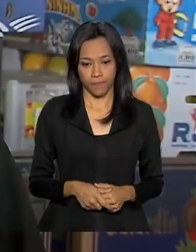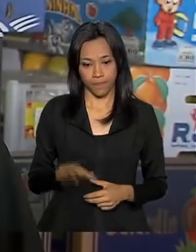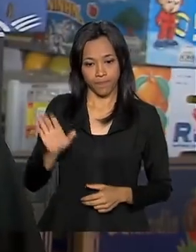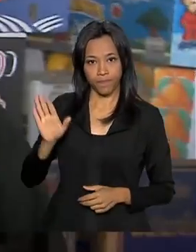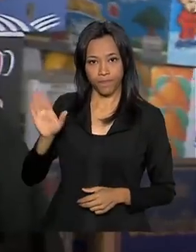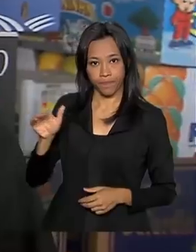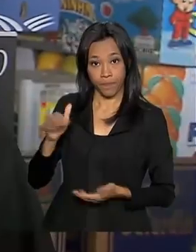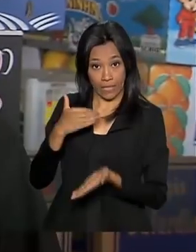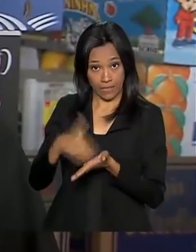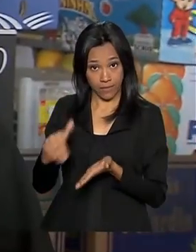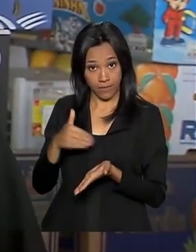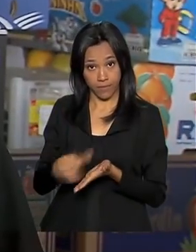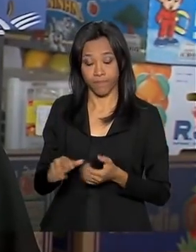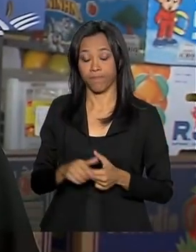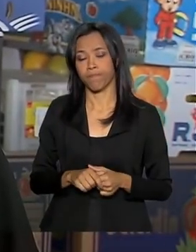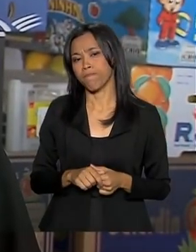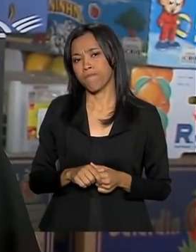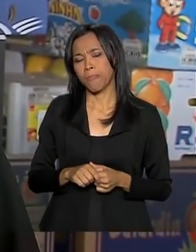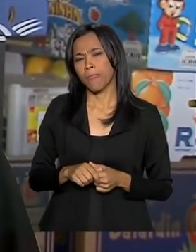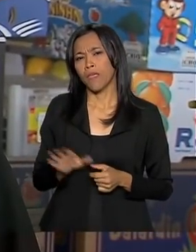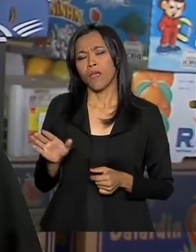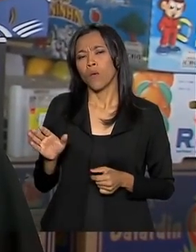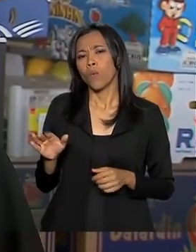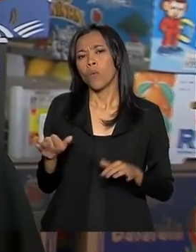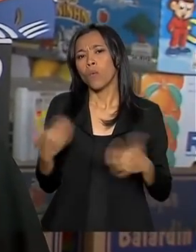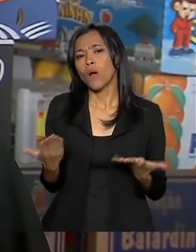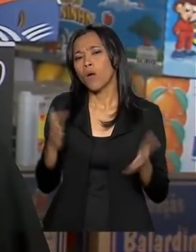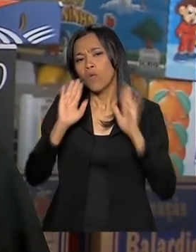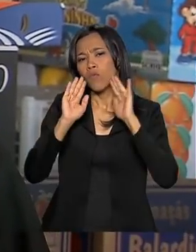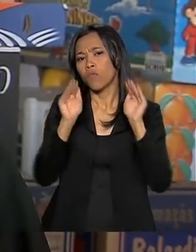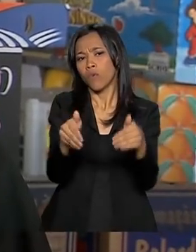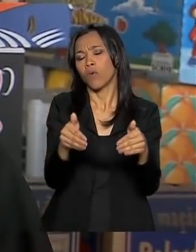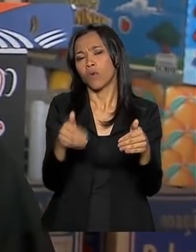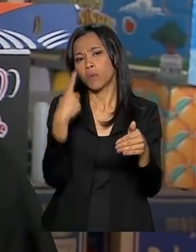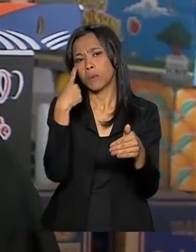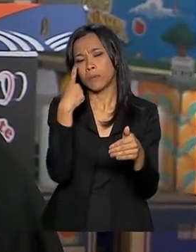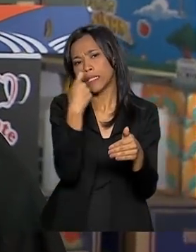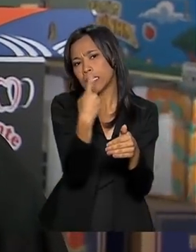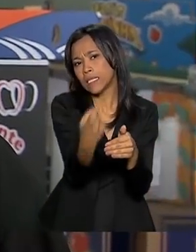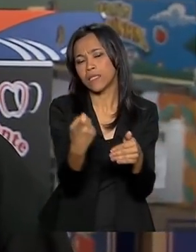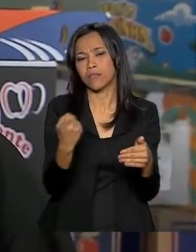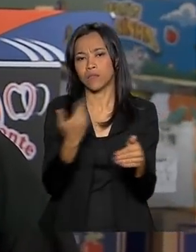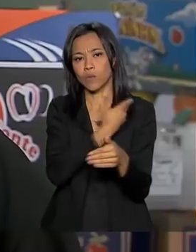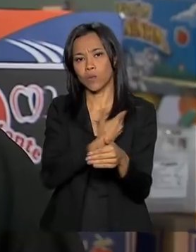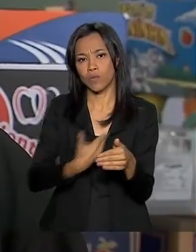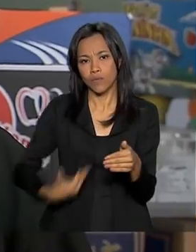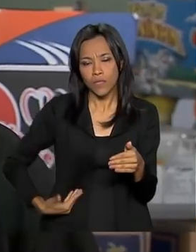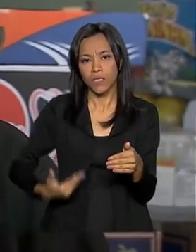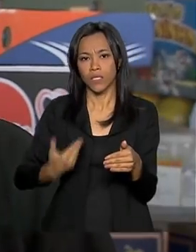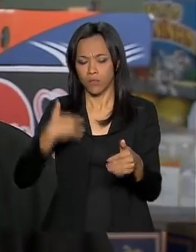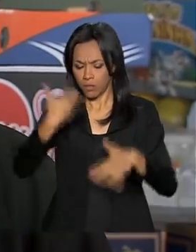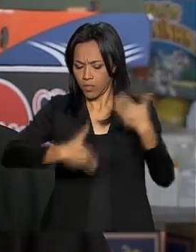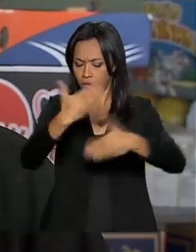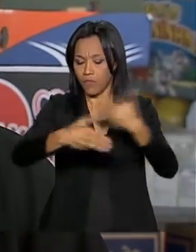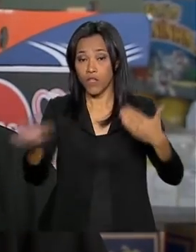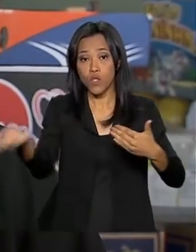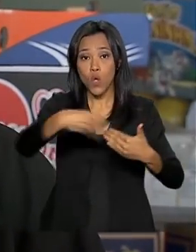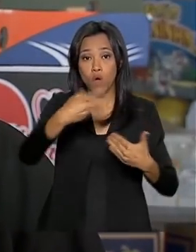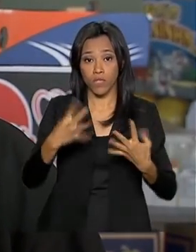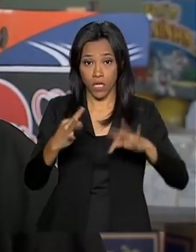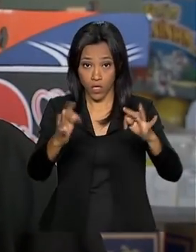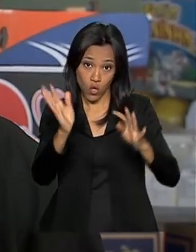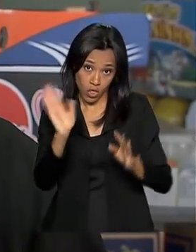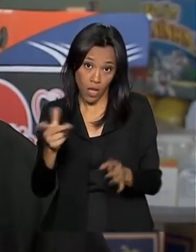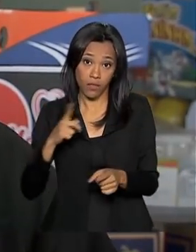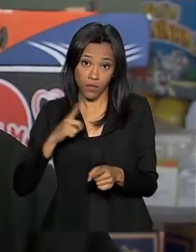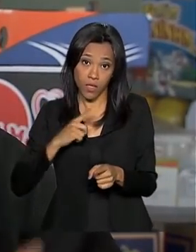Secretário, qual é o foco do governo, qual é o interesse em desenvolver novas tecnologias, ou se já tem alguma nova